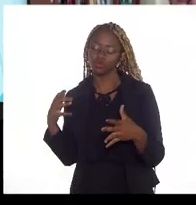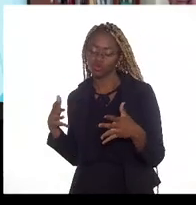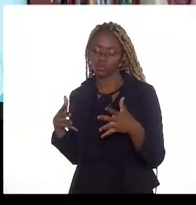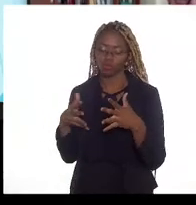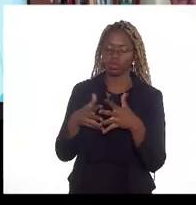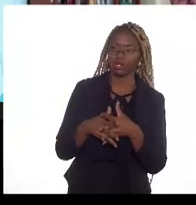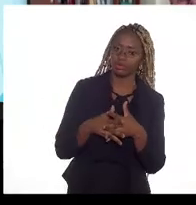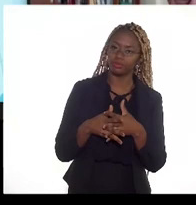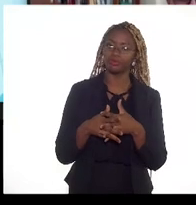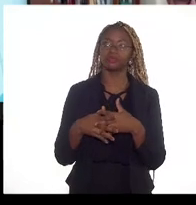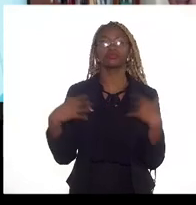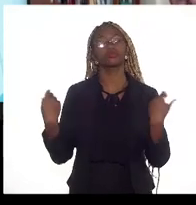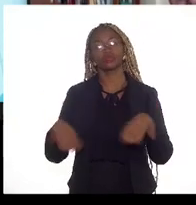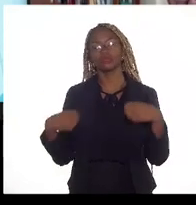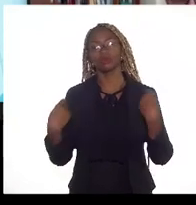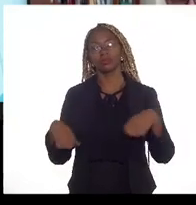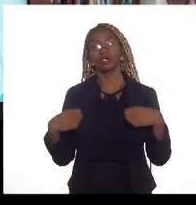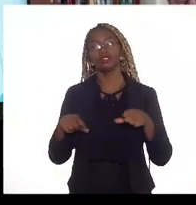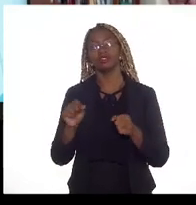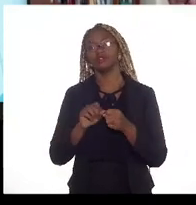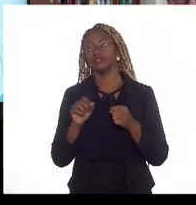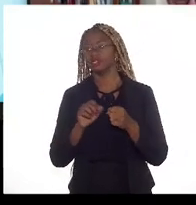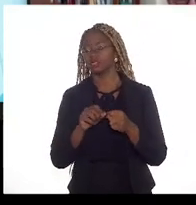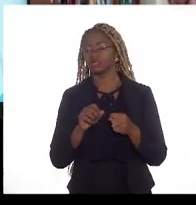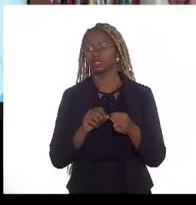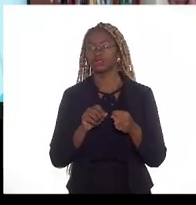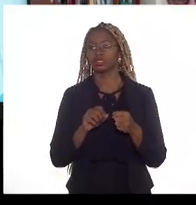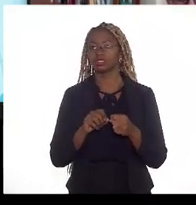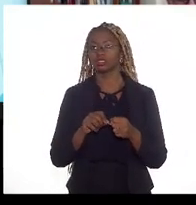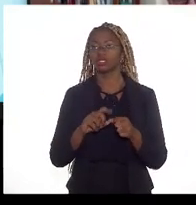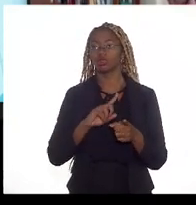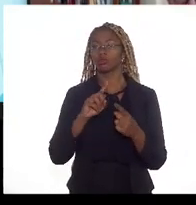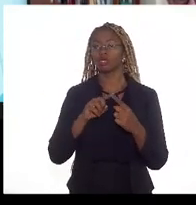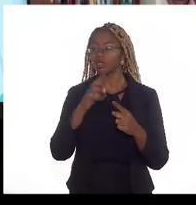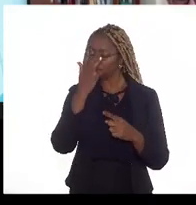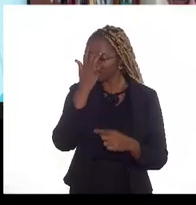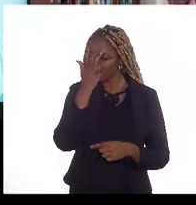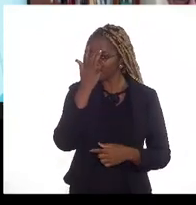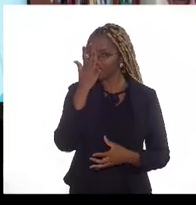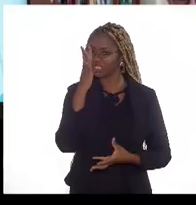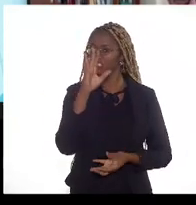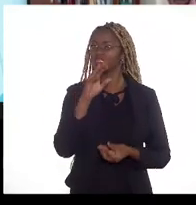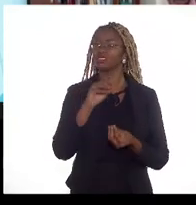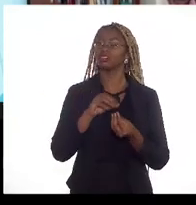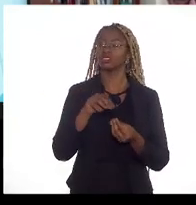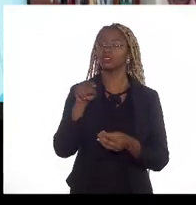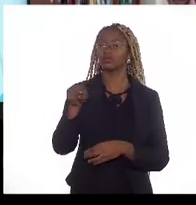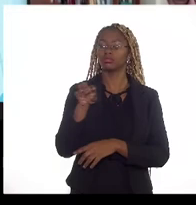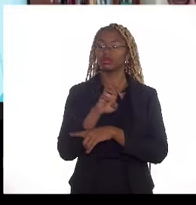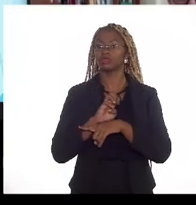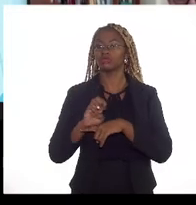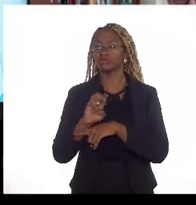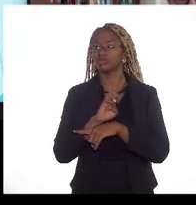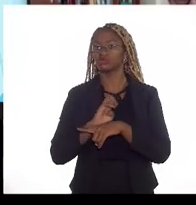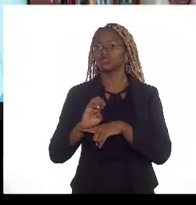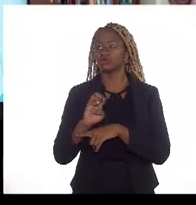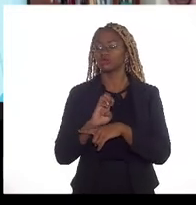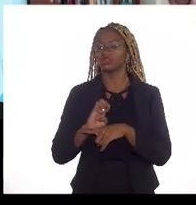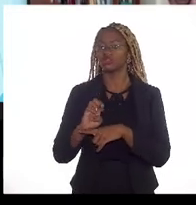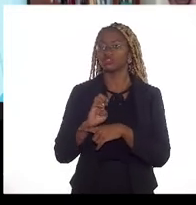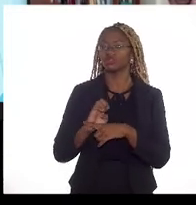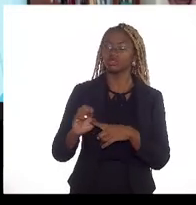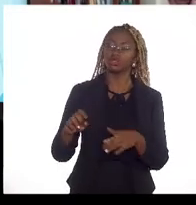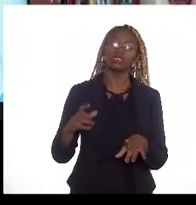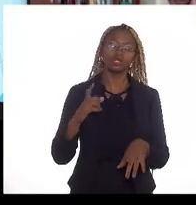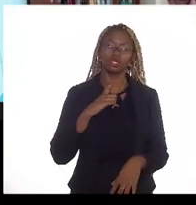a ser feita no sentido de facilitação pelo Estado e aí entendam o